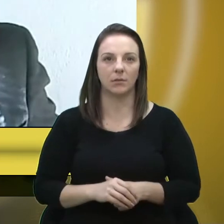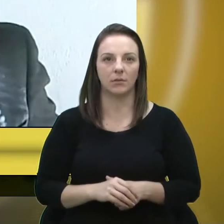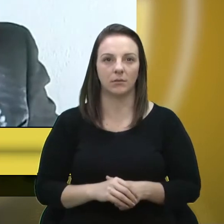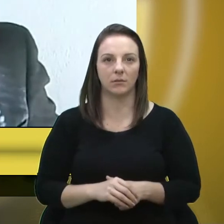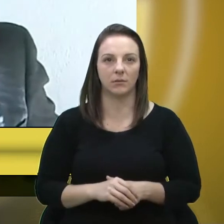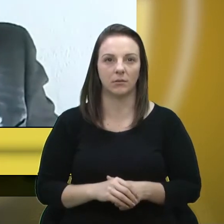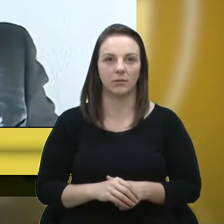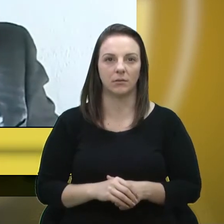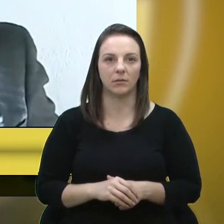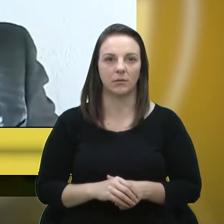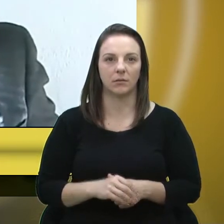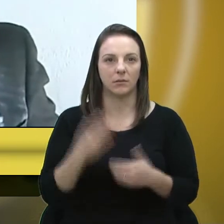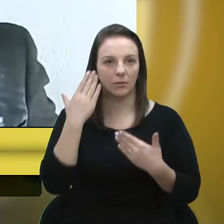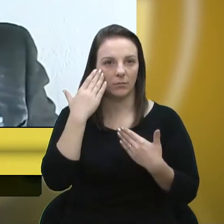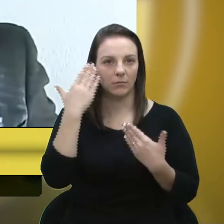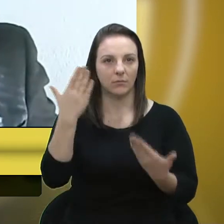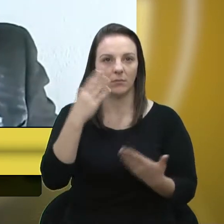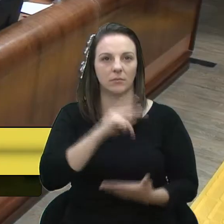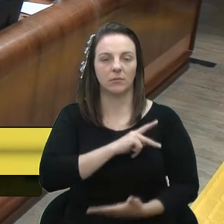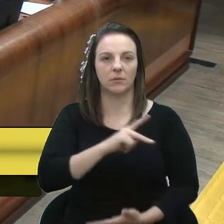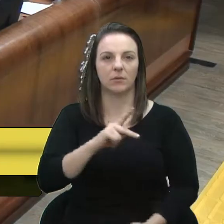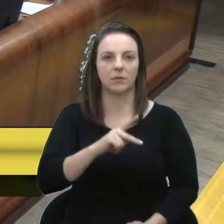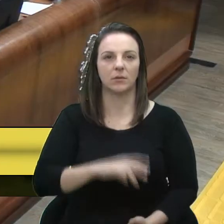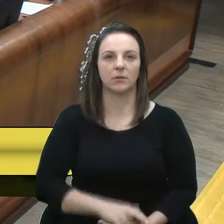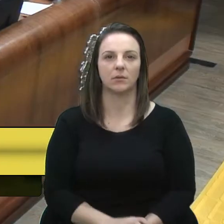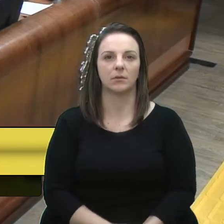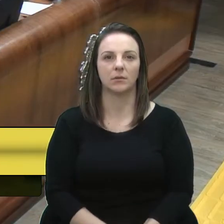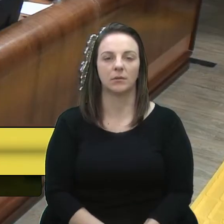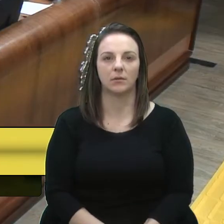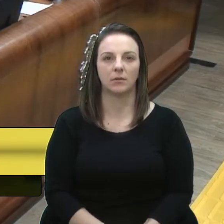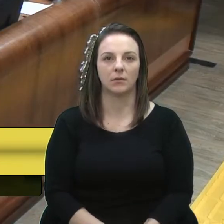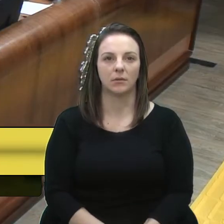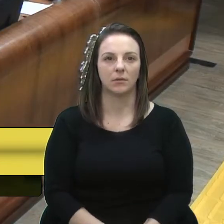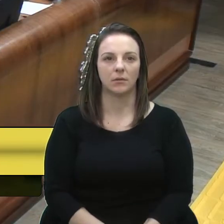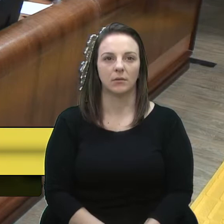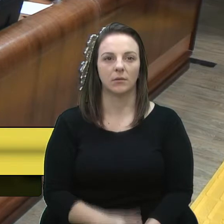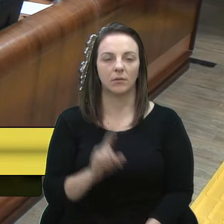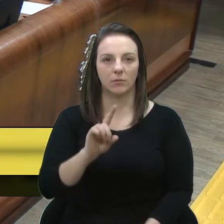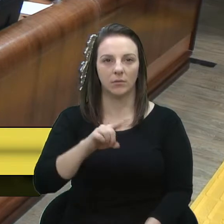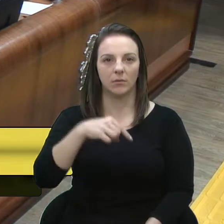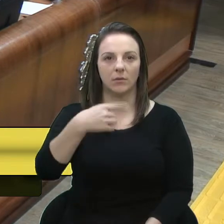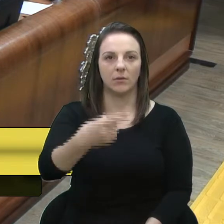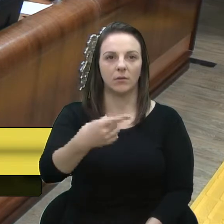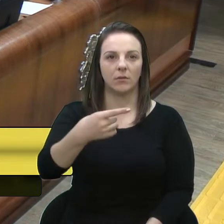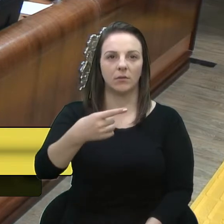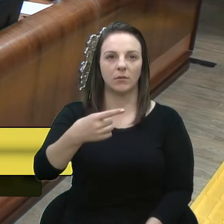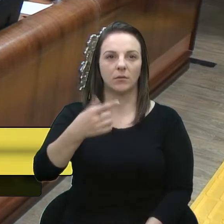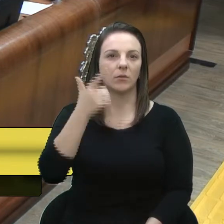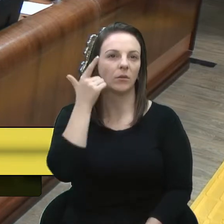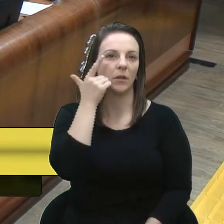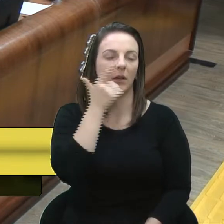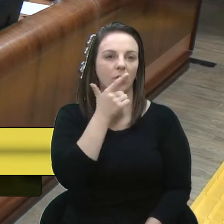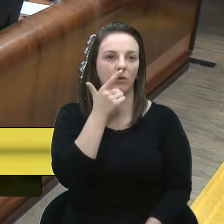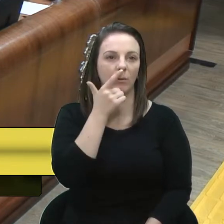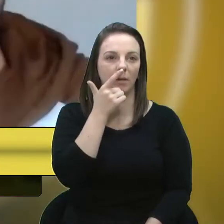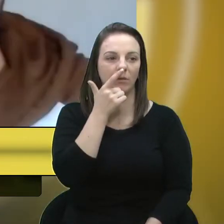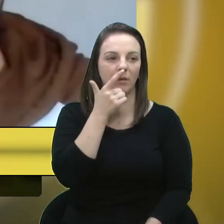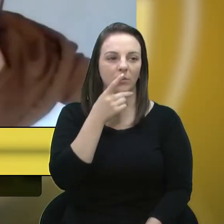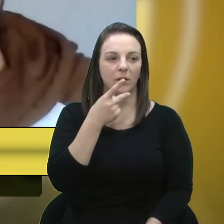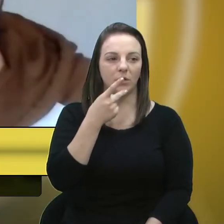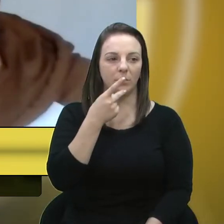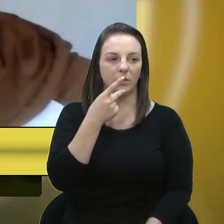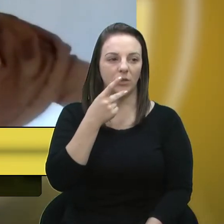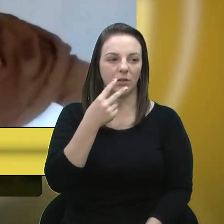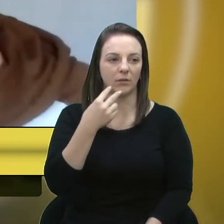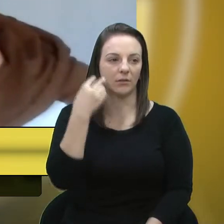Obrigado, senhor presidente. Próximo inscrito, vereador Lucas. Bom, bom dia, presidente, os